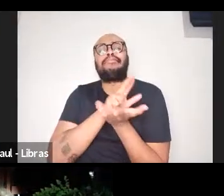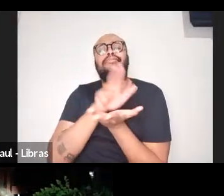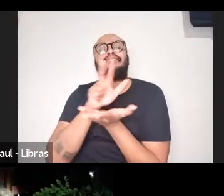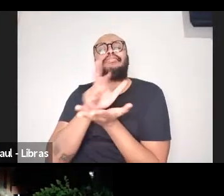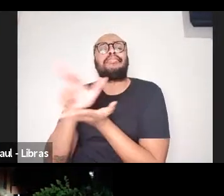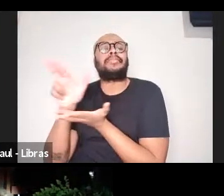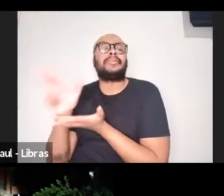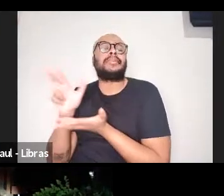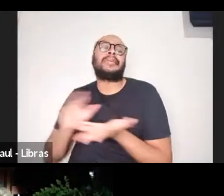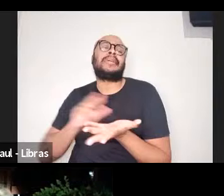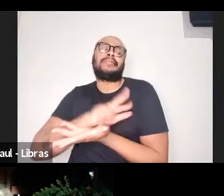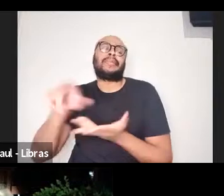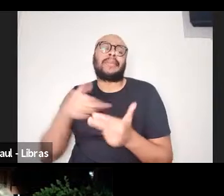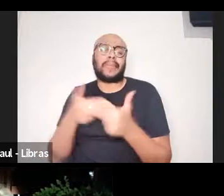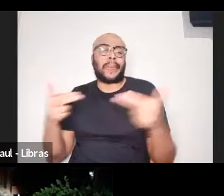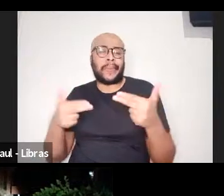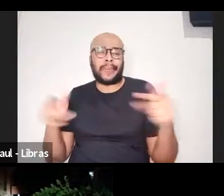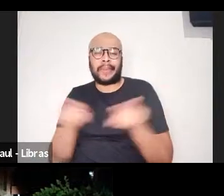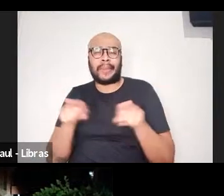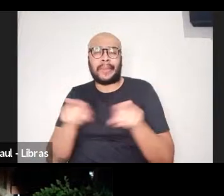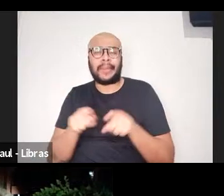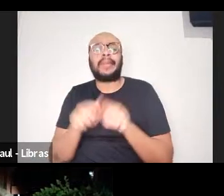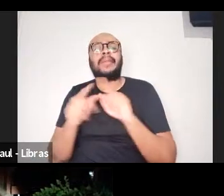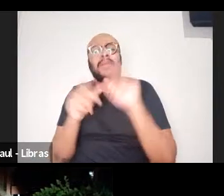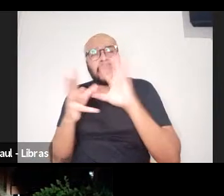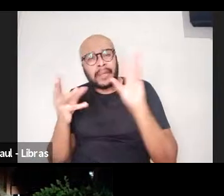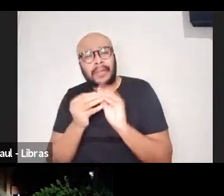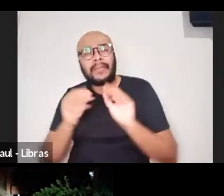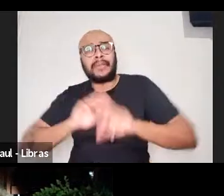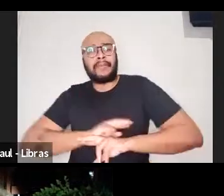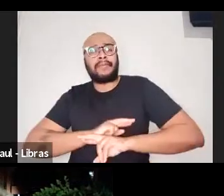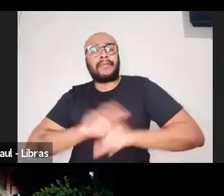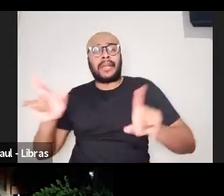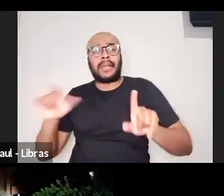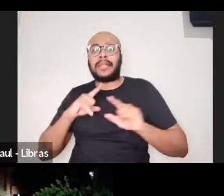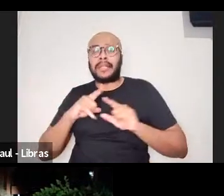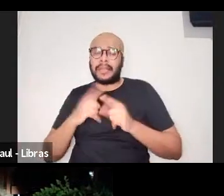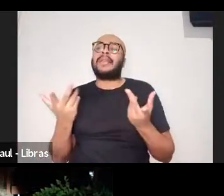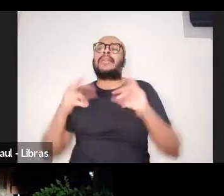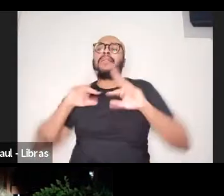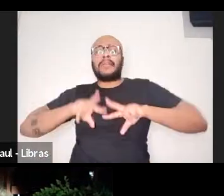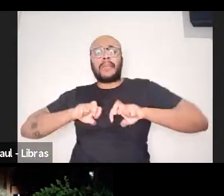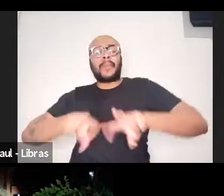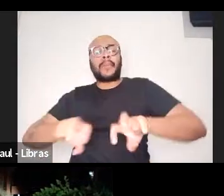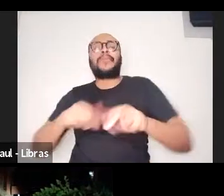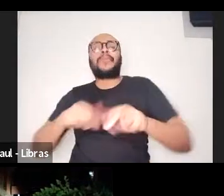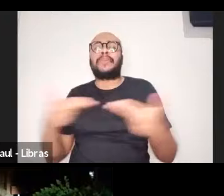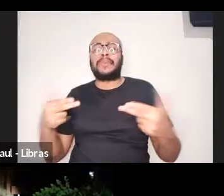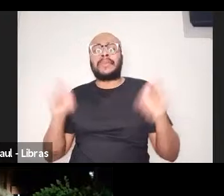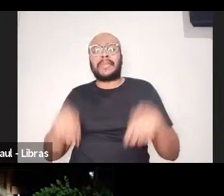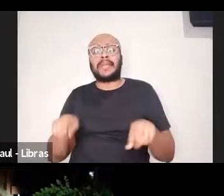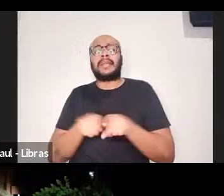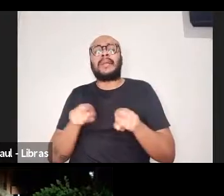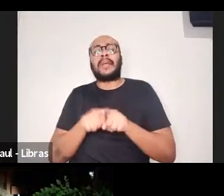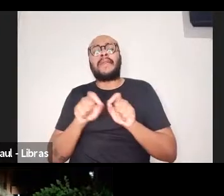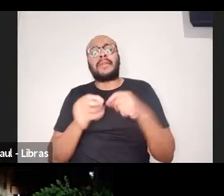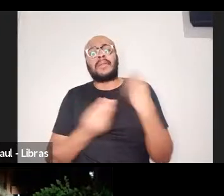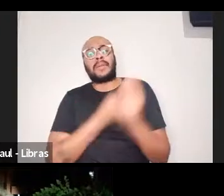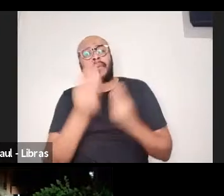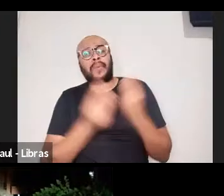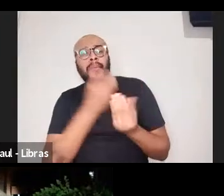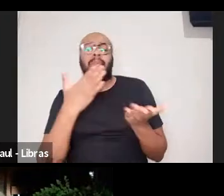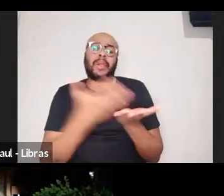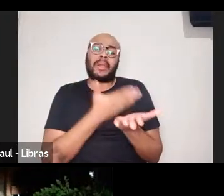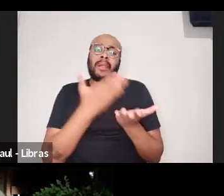uma obra, inclusive falando das diferenças de abordagens, situando aquelas obras dentro do